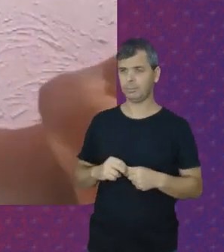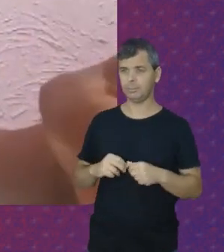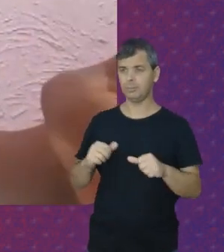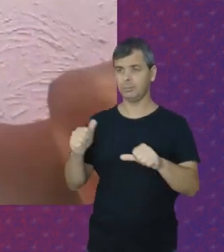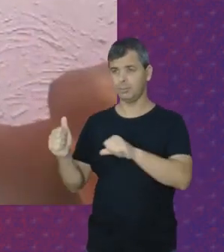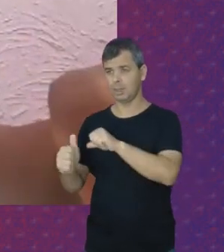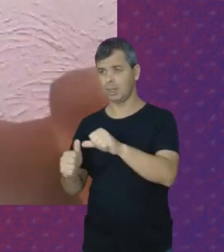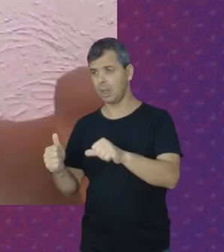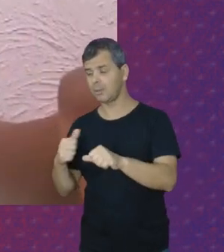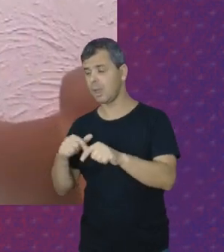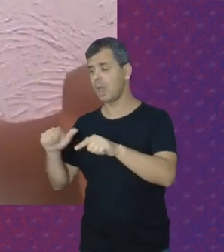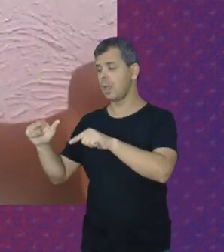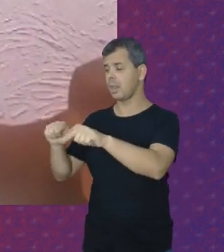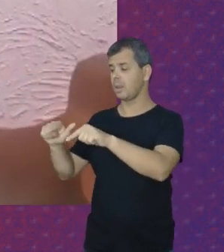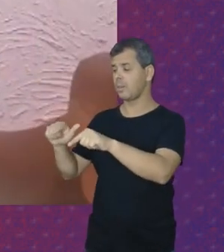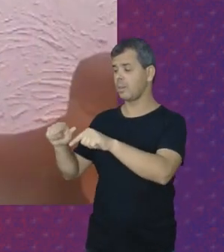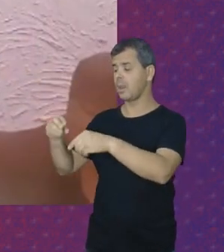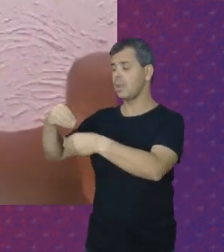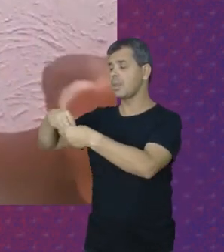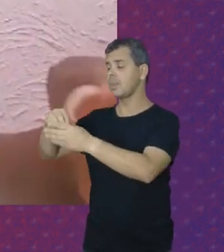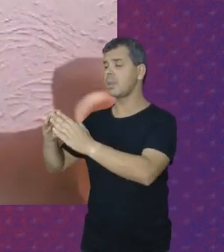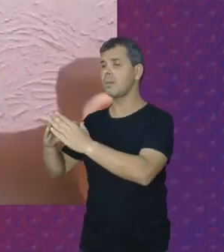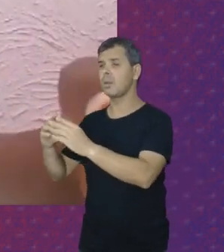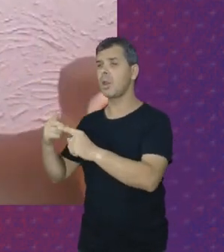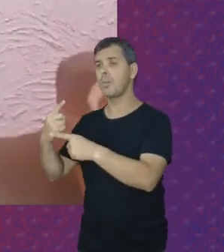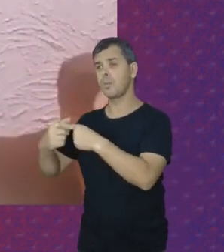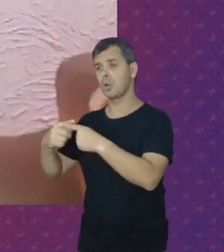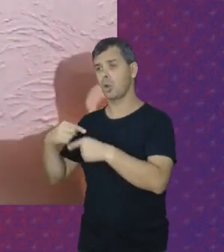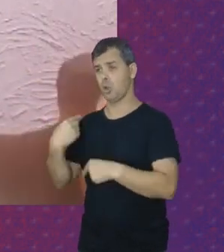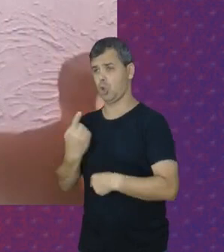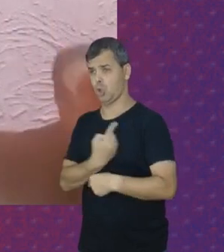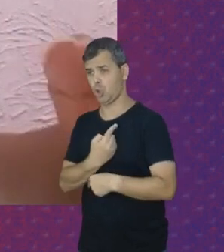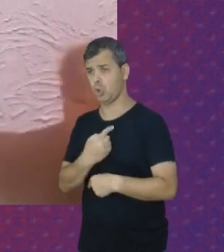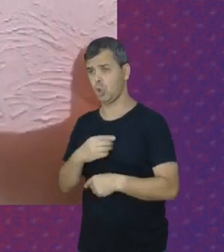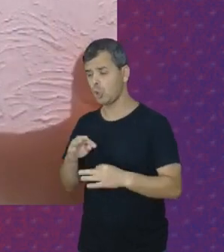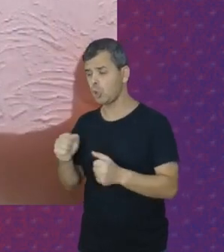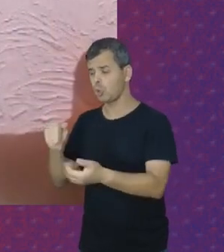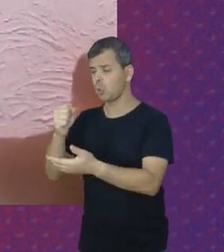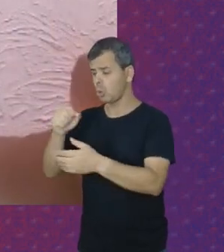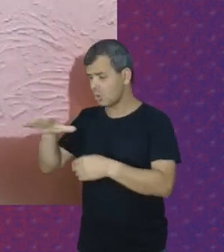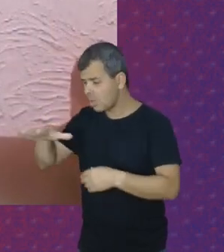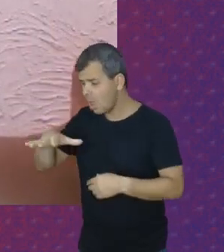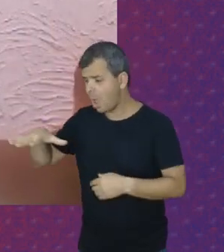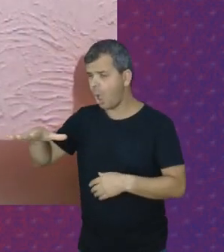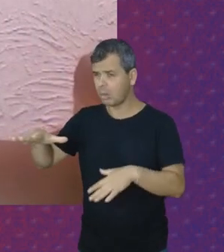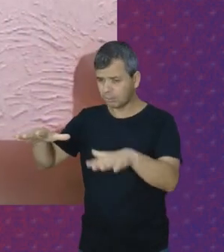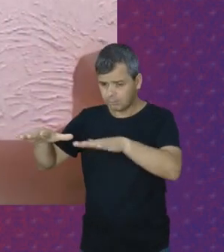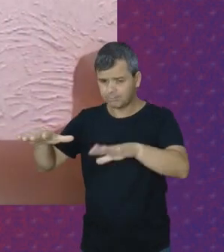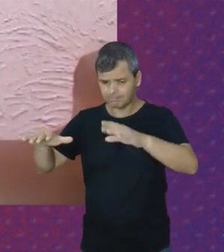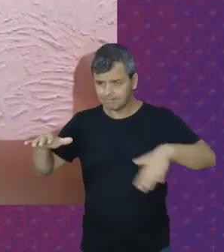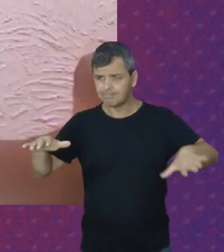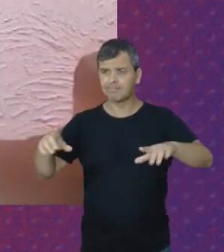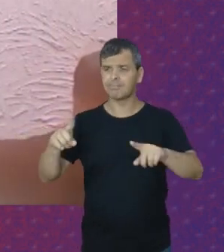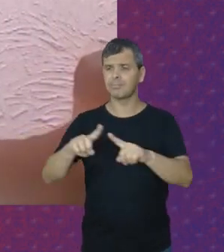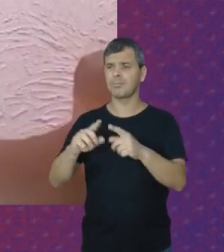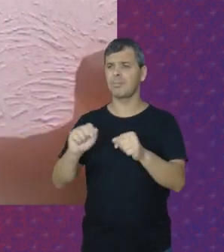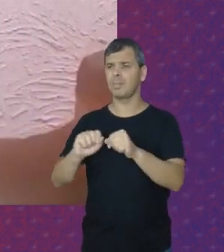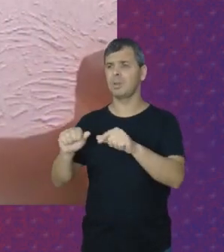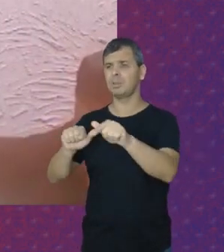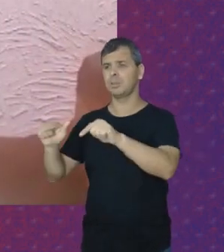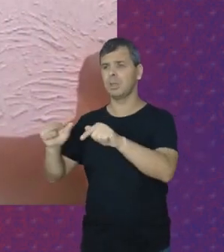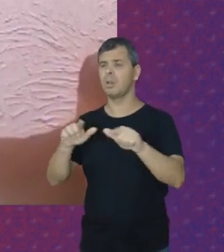isso aí De empregada Para trabalhador Porque a gente tem Esse trabalhador Toda categoria Toda categoria É chamada De